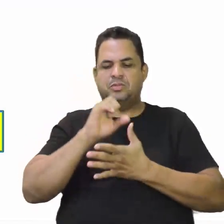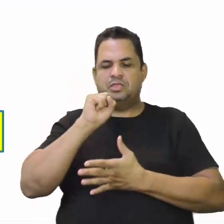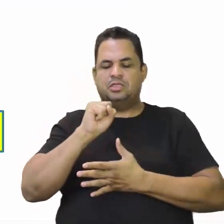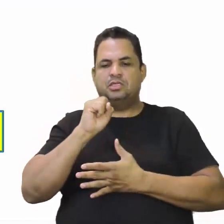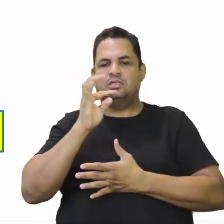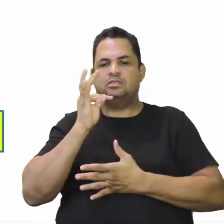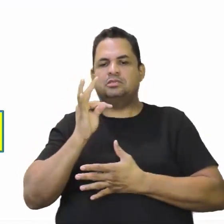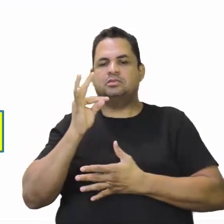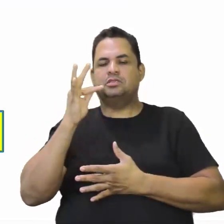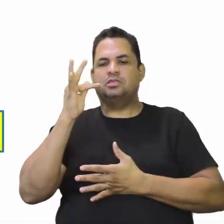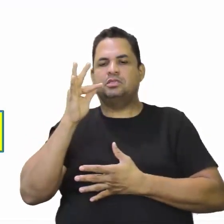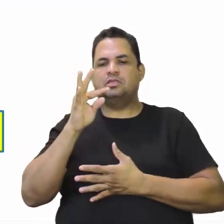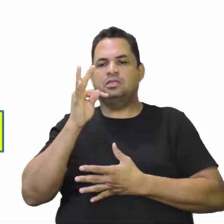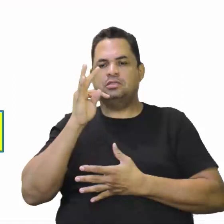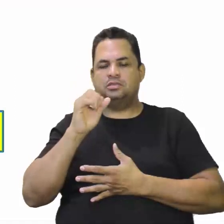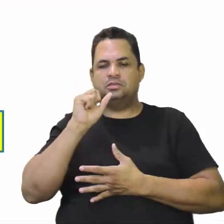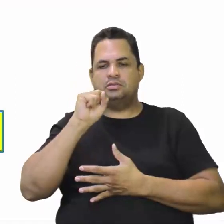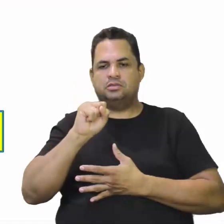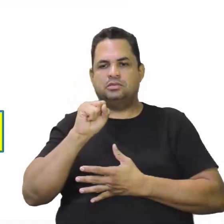fosse o Supremo aqui, ó.